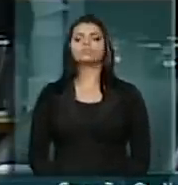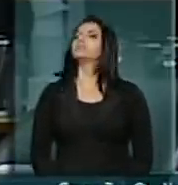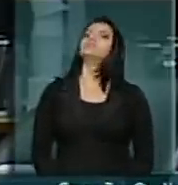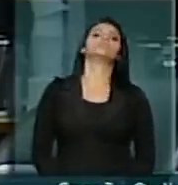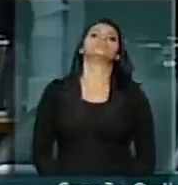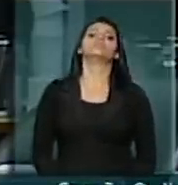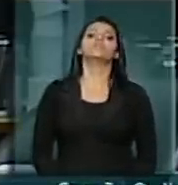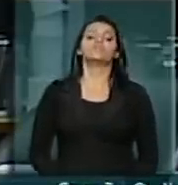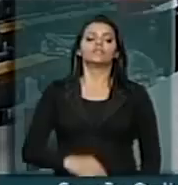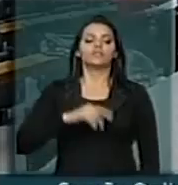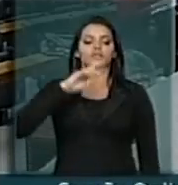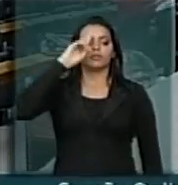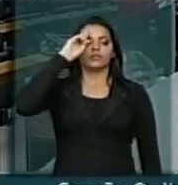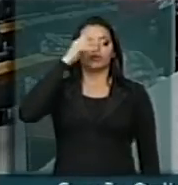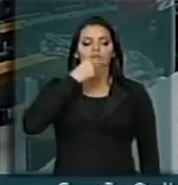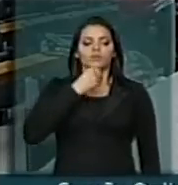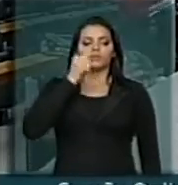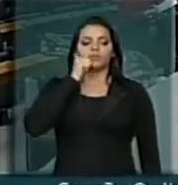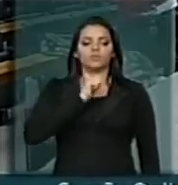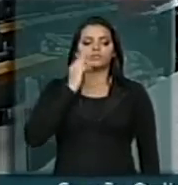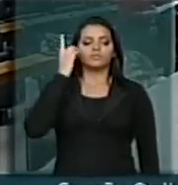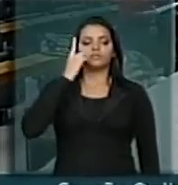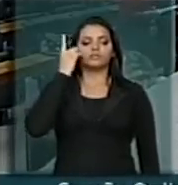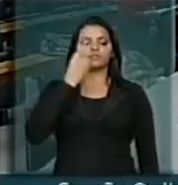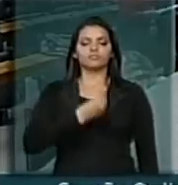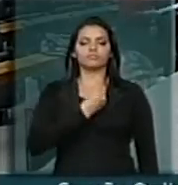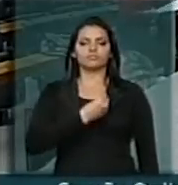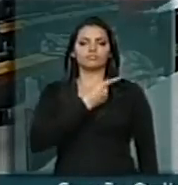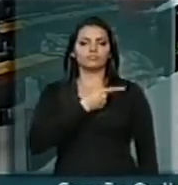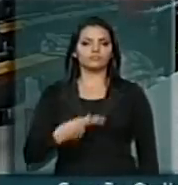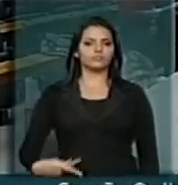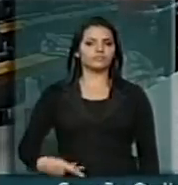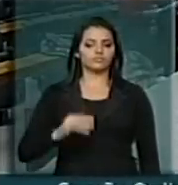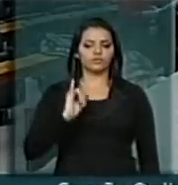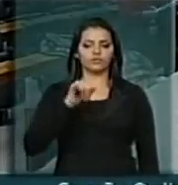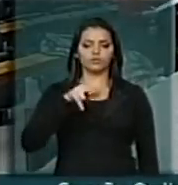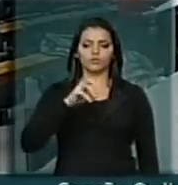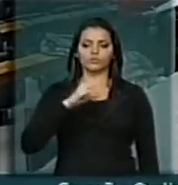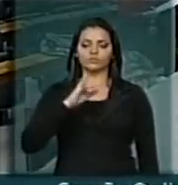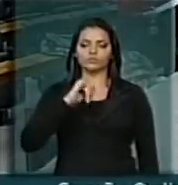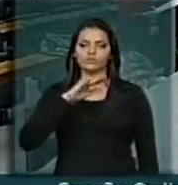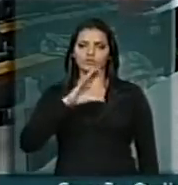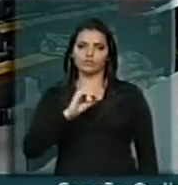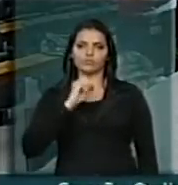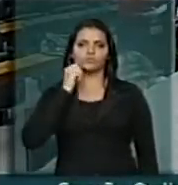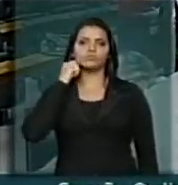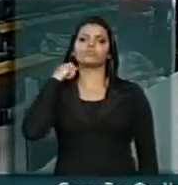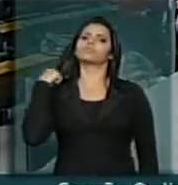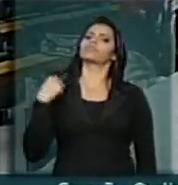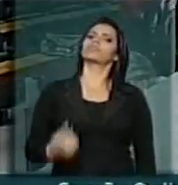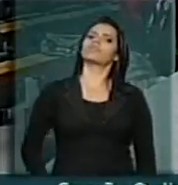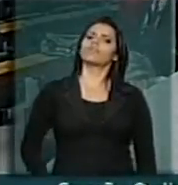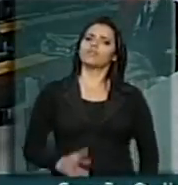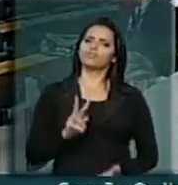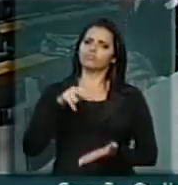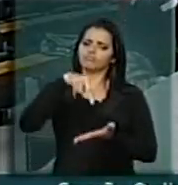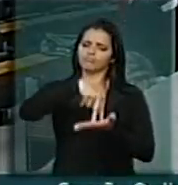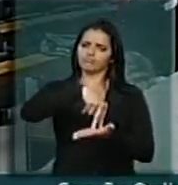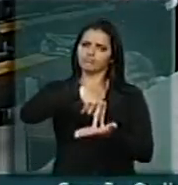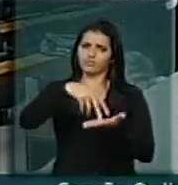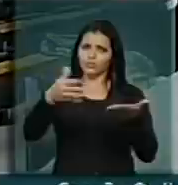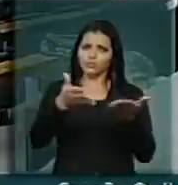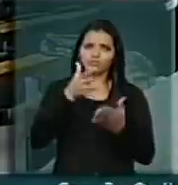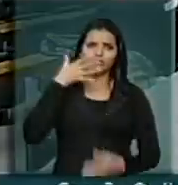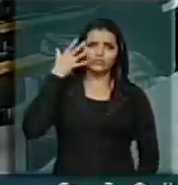Senhoras e senhores, deputados e deputadas, presidente Inocêncio, deputados e deputadas, eu venho a essa tribuna